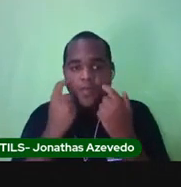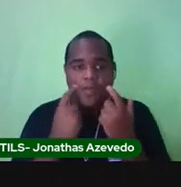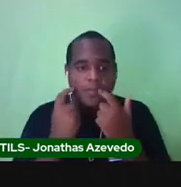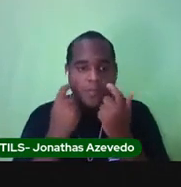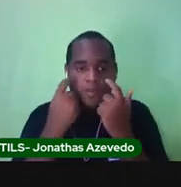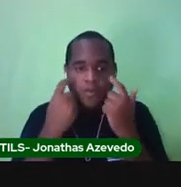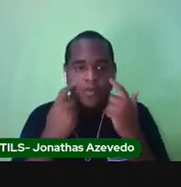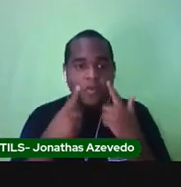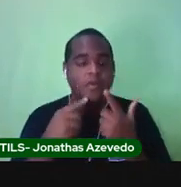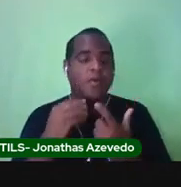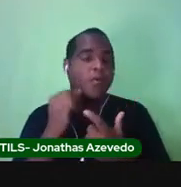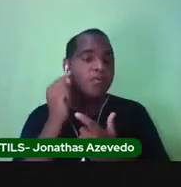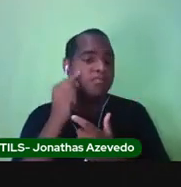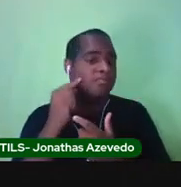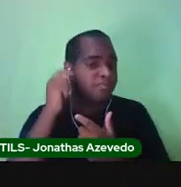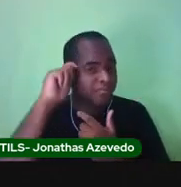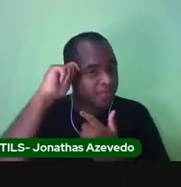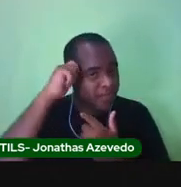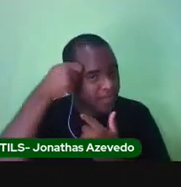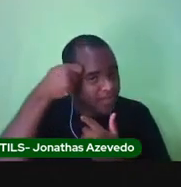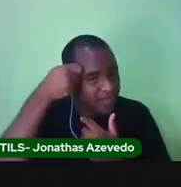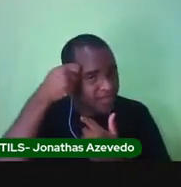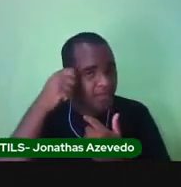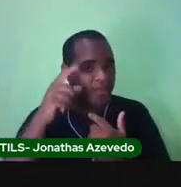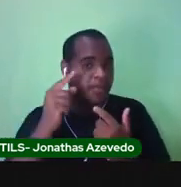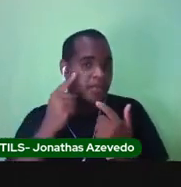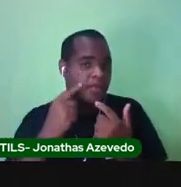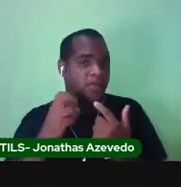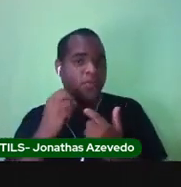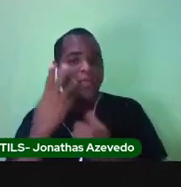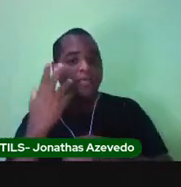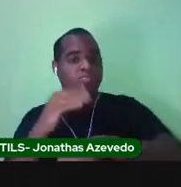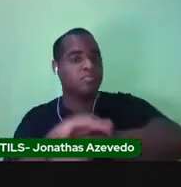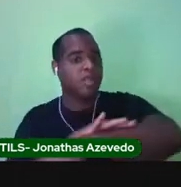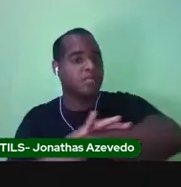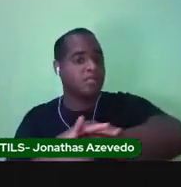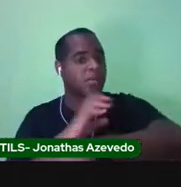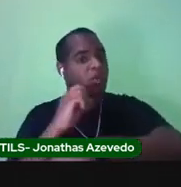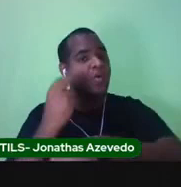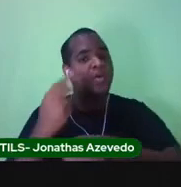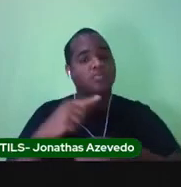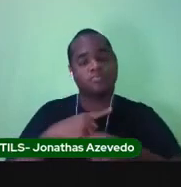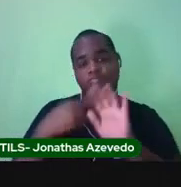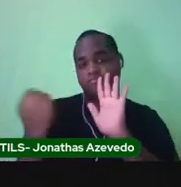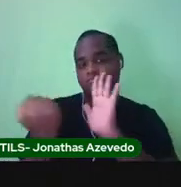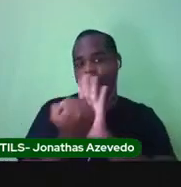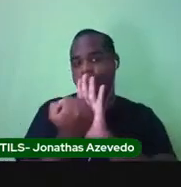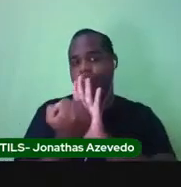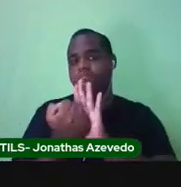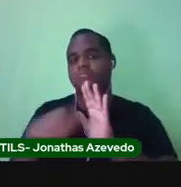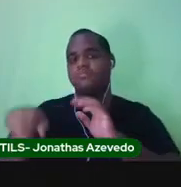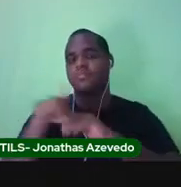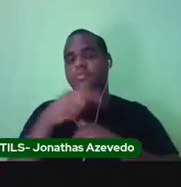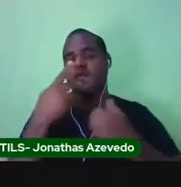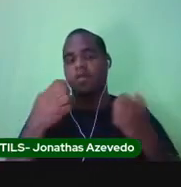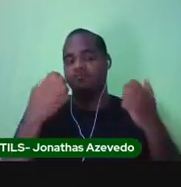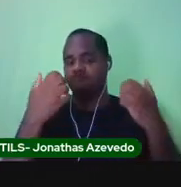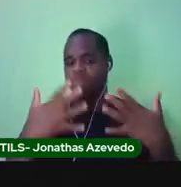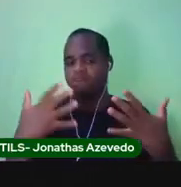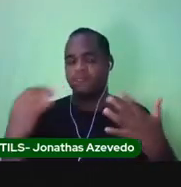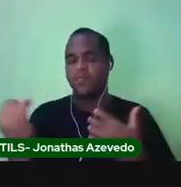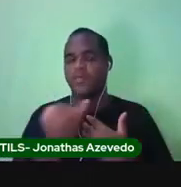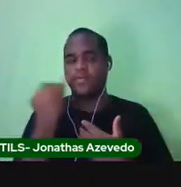como a manchinha preta em sinalzinho no rosto ou no braço. Na nossa certidão, precisa constar esse